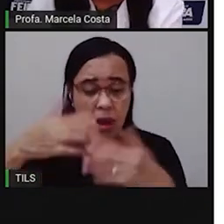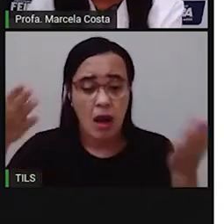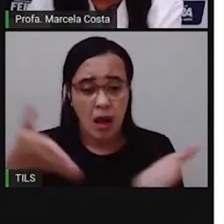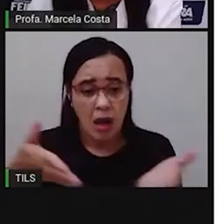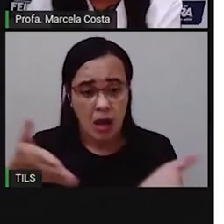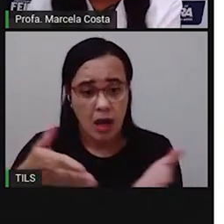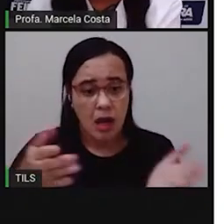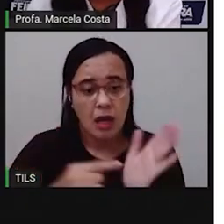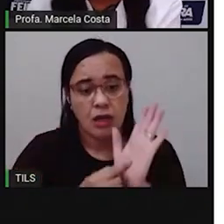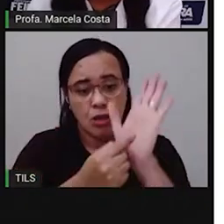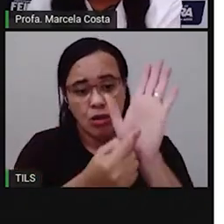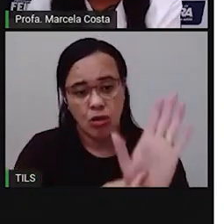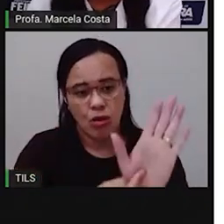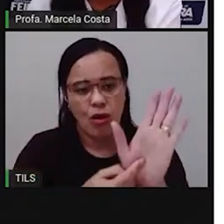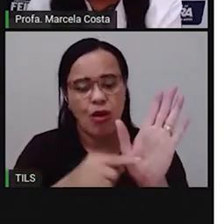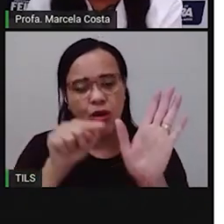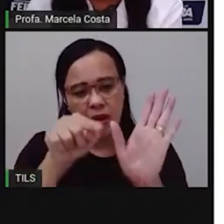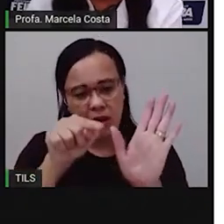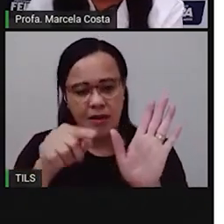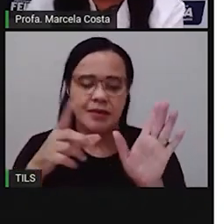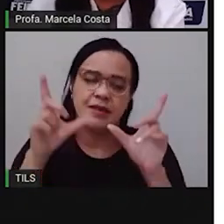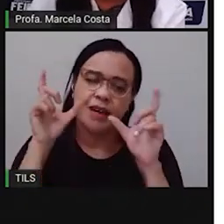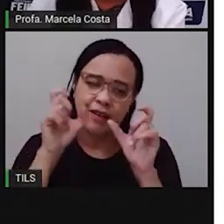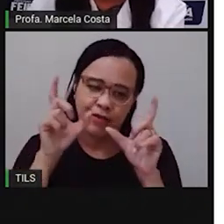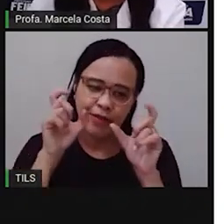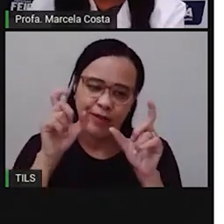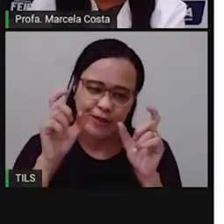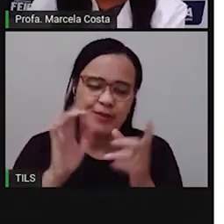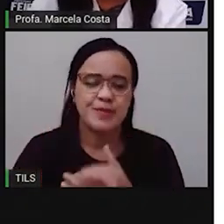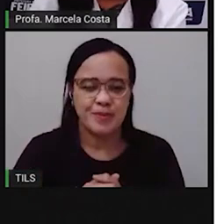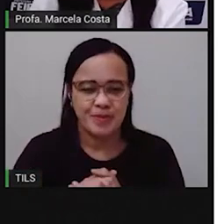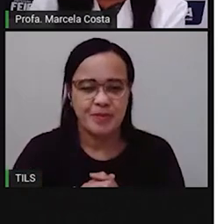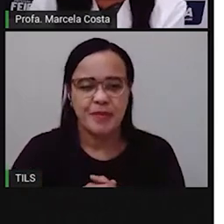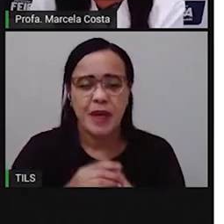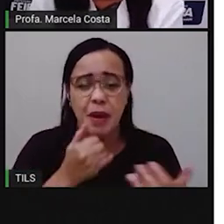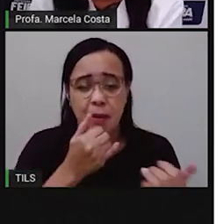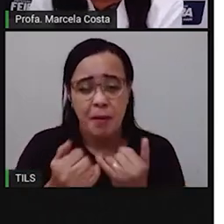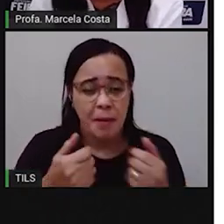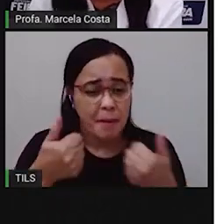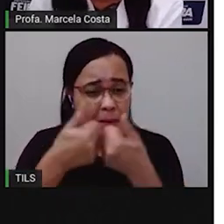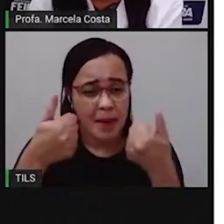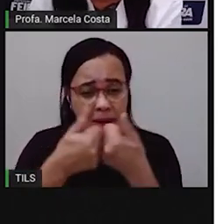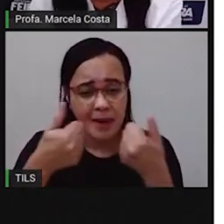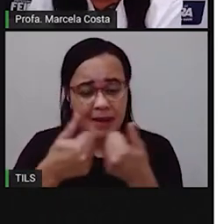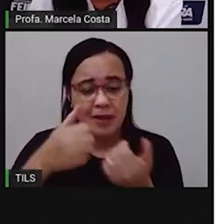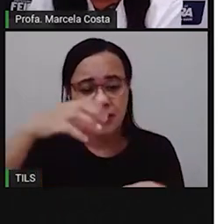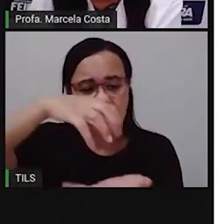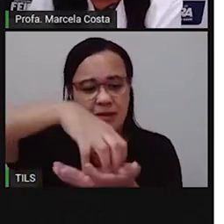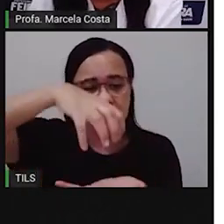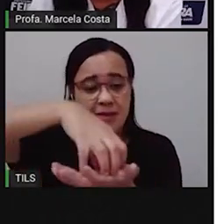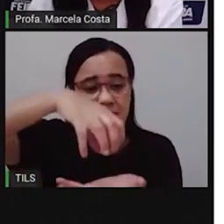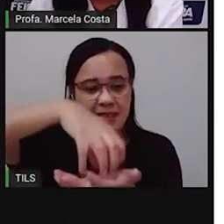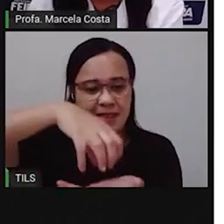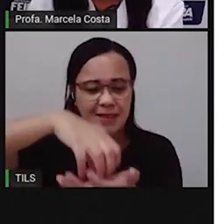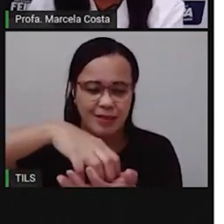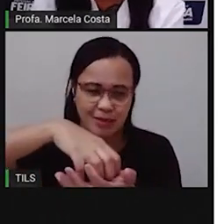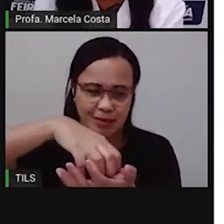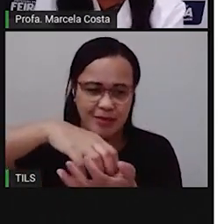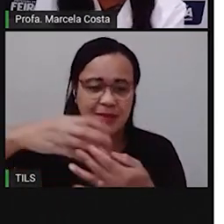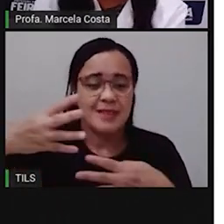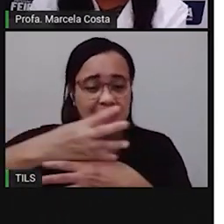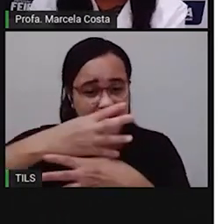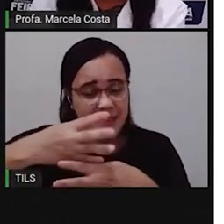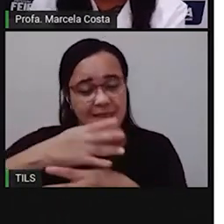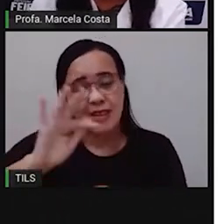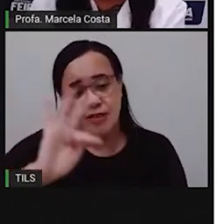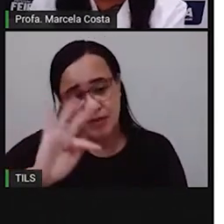Ela tem que ser observada dessa forma, fica ali, bem no centro da cidade. Você já passou